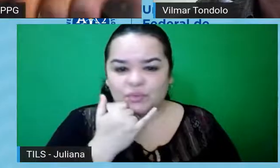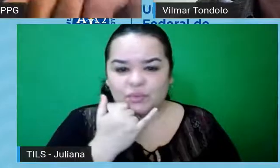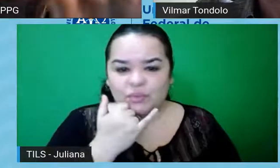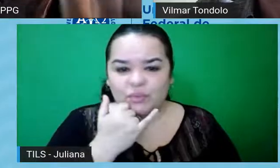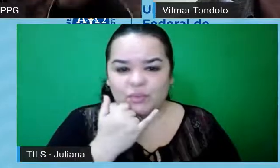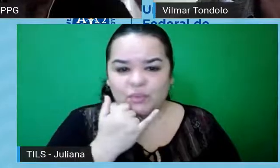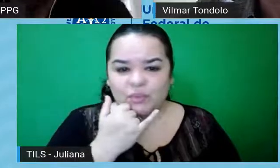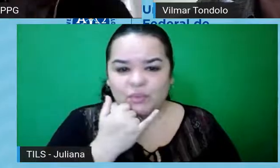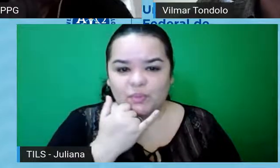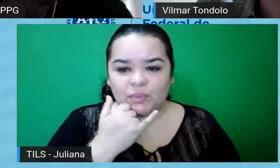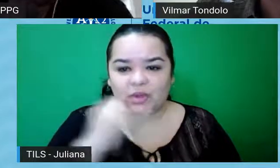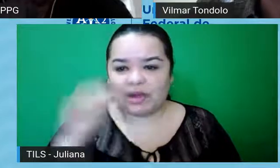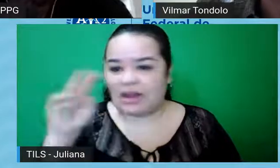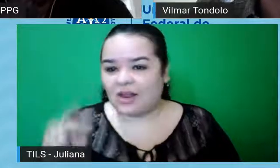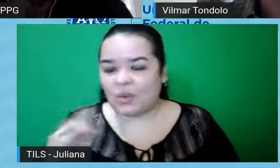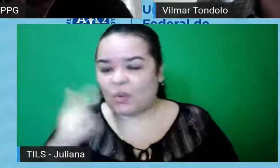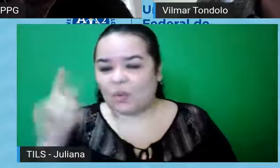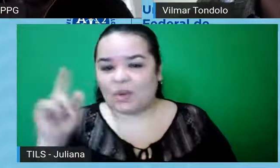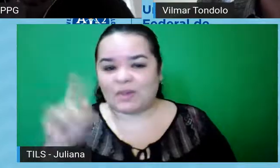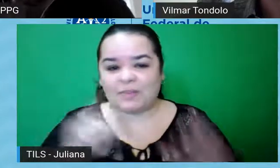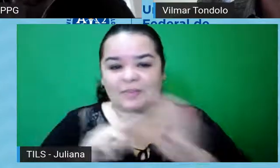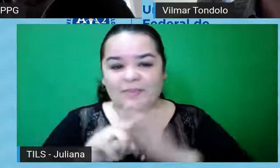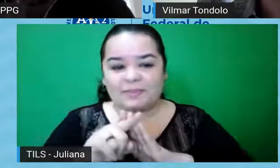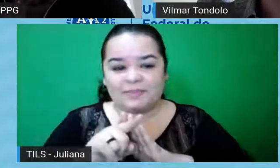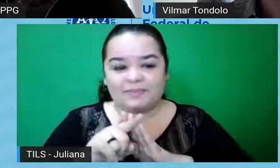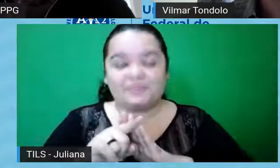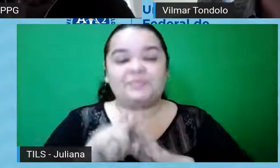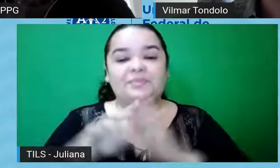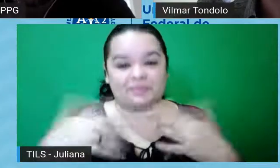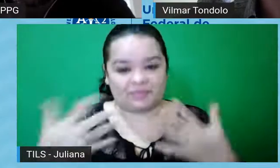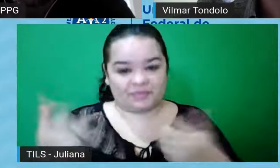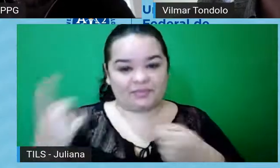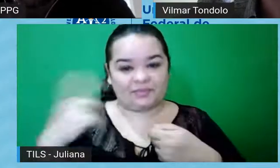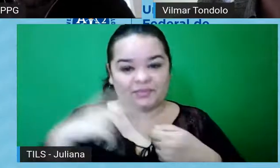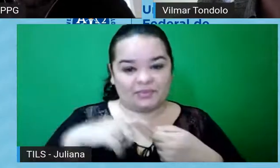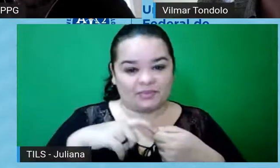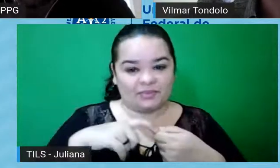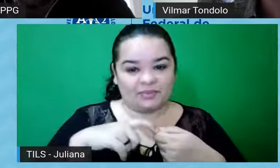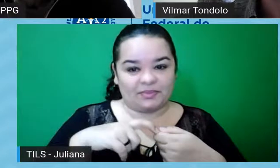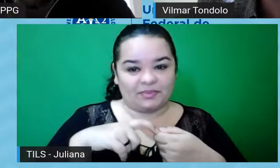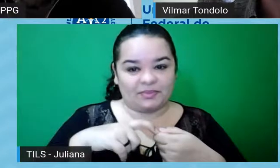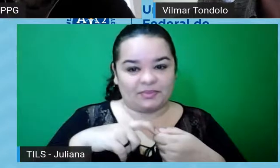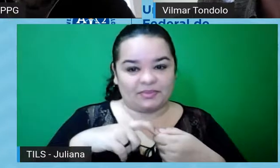eu tava lendo aqui no chat outra pergunta, me atrapalhei, desculpa. Tá, deixa eu voltar, acho que eu pulei essa aqui.